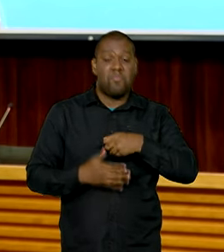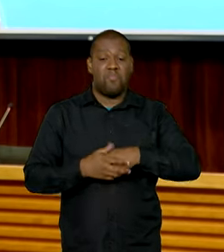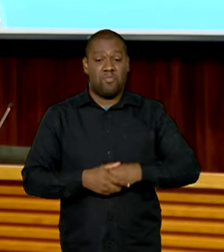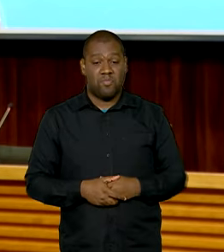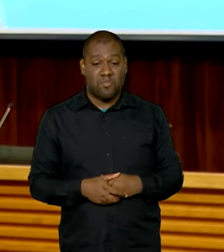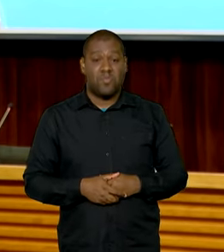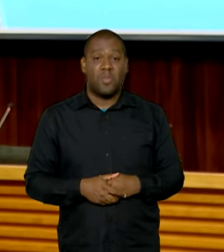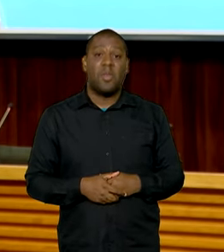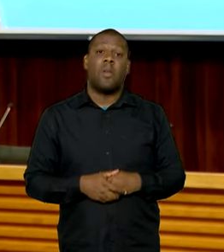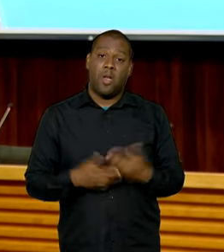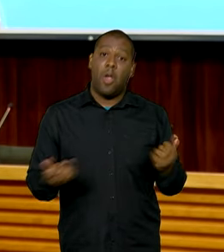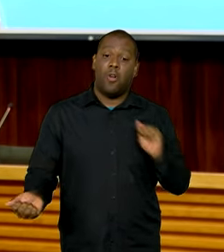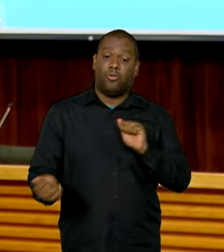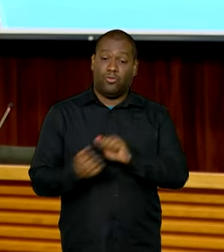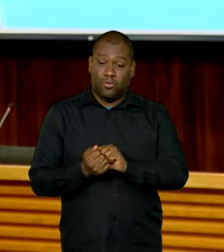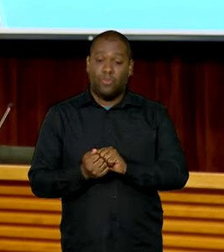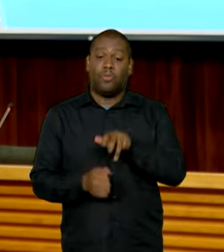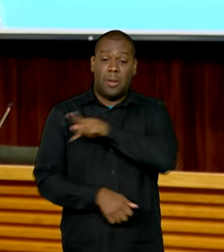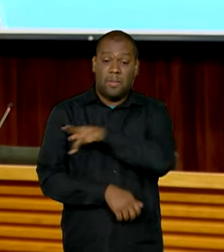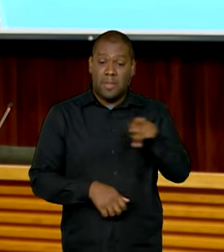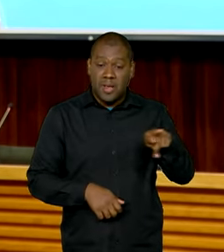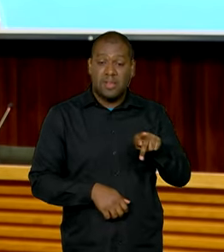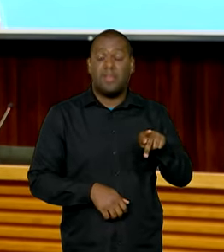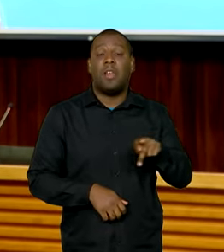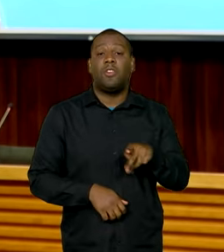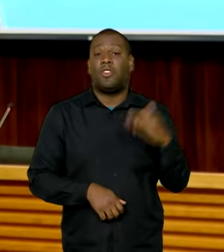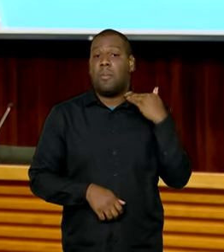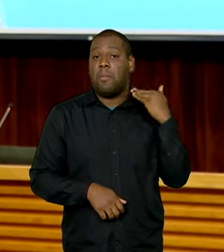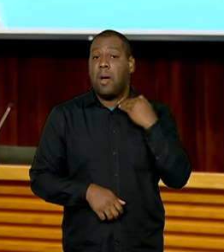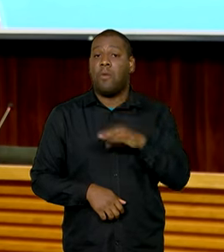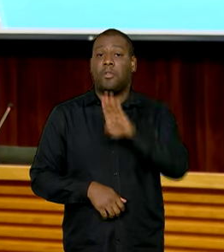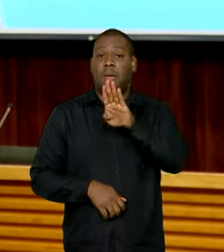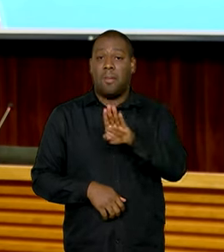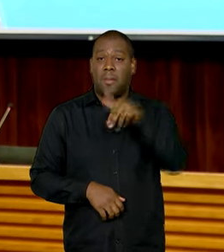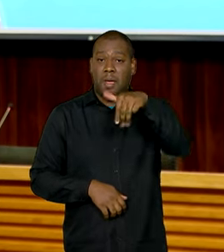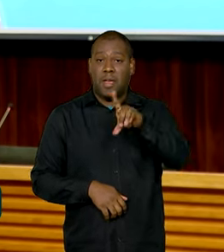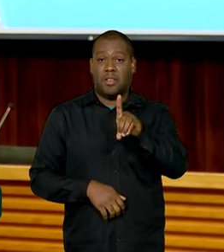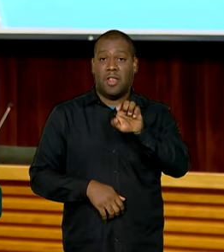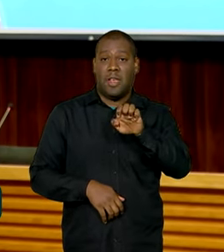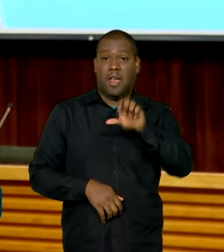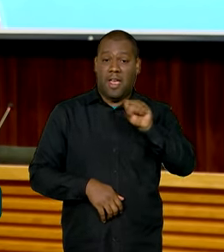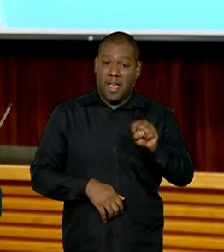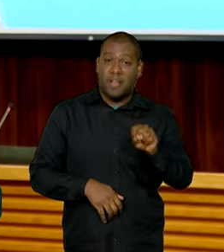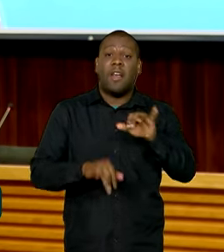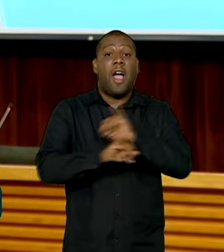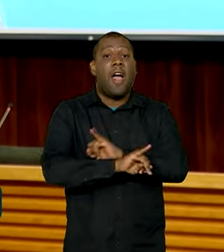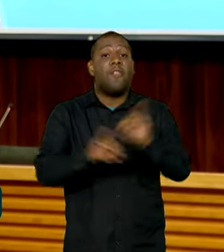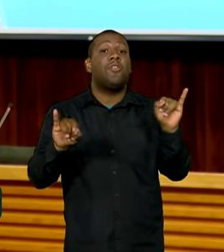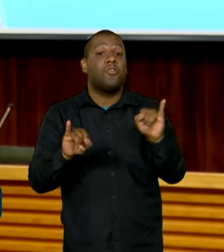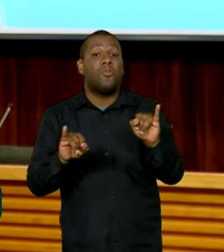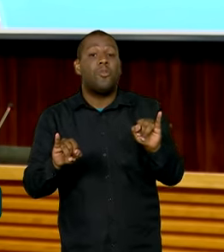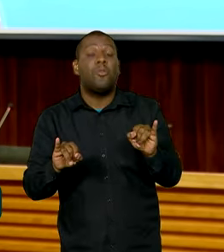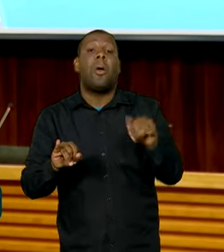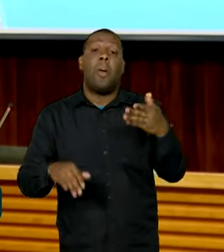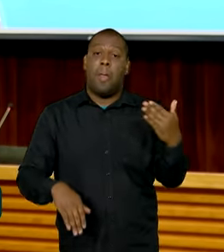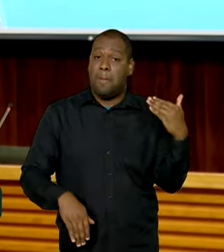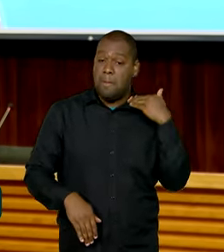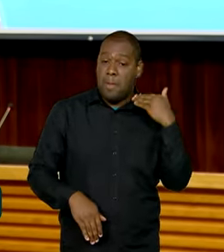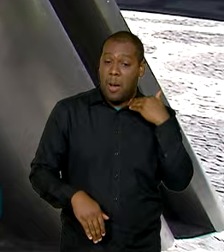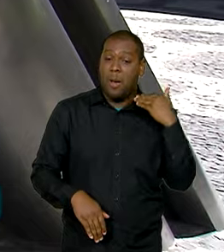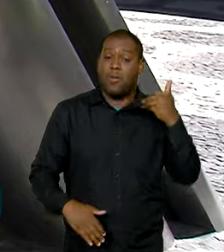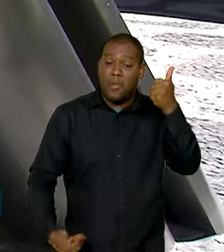presidente do BNDES, Aloysio Mercadante, apontaram para a recuperação do apoio do Banco ao